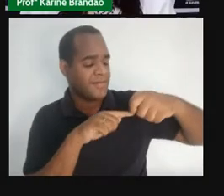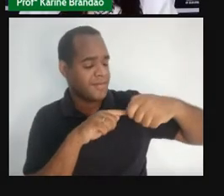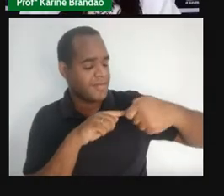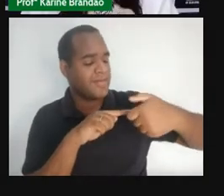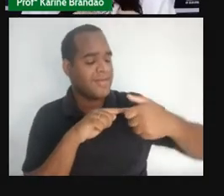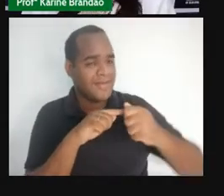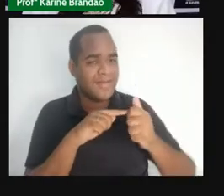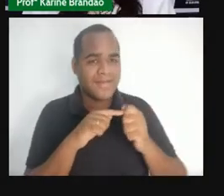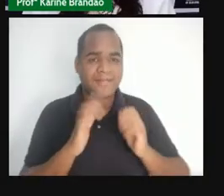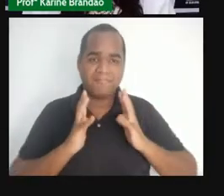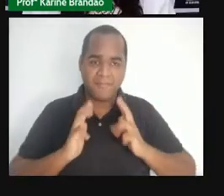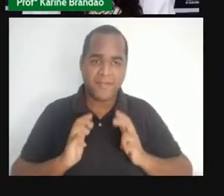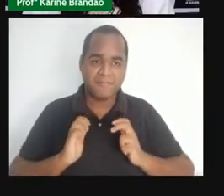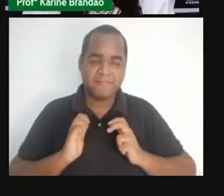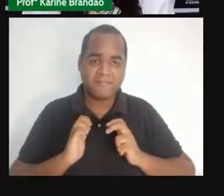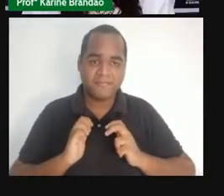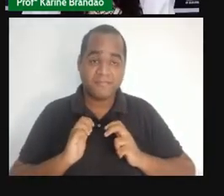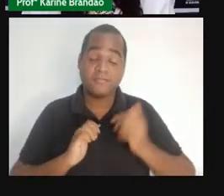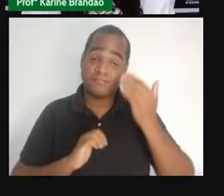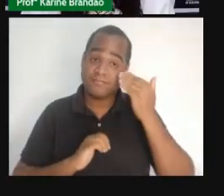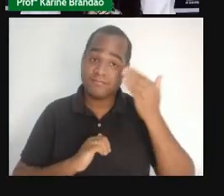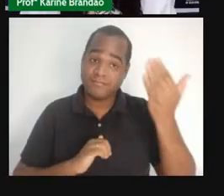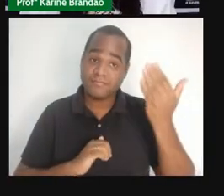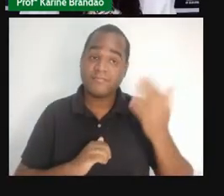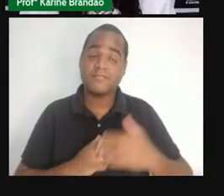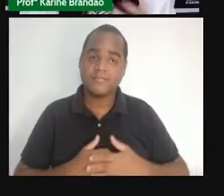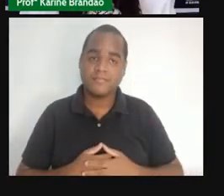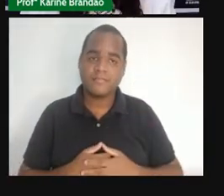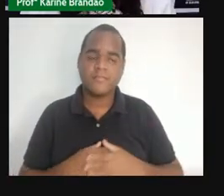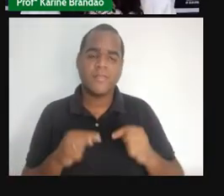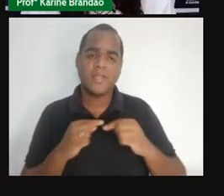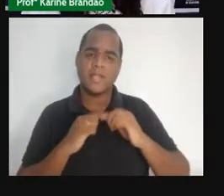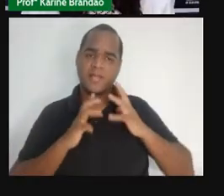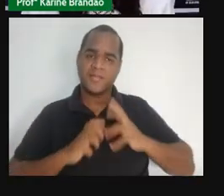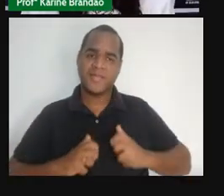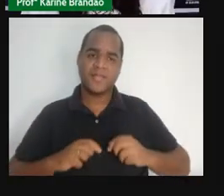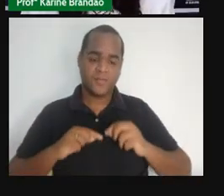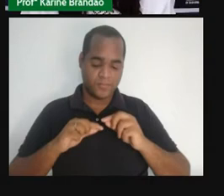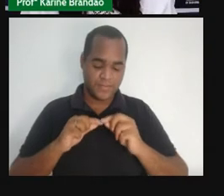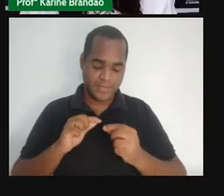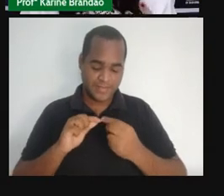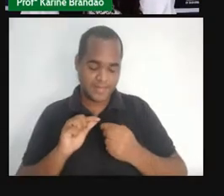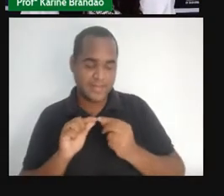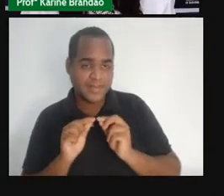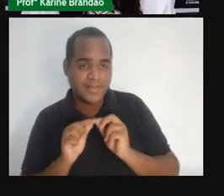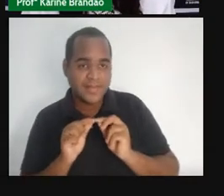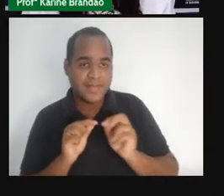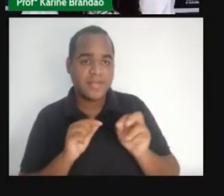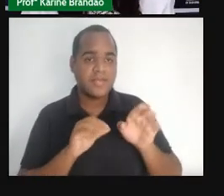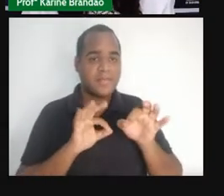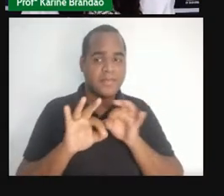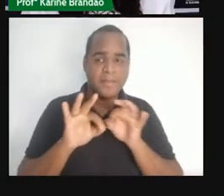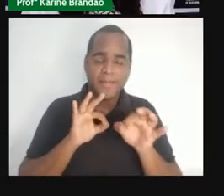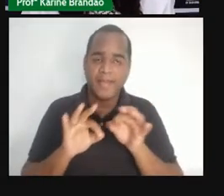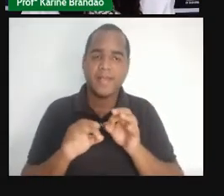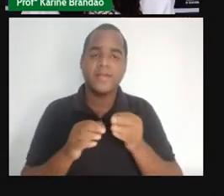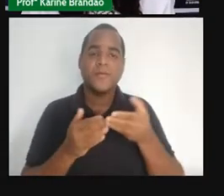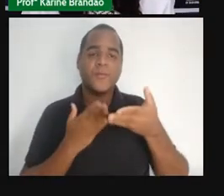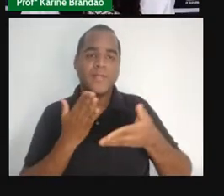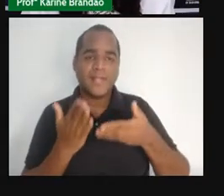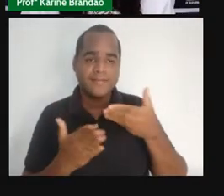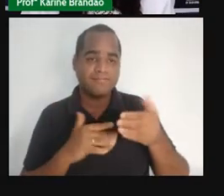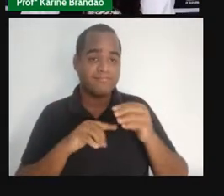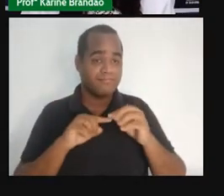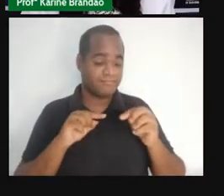quando vai, né? No procedimento de limpeza da unha, né? E de processo do cuidado com as